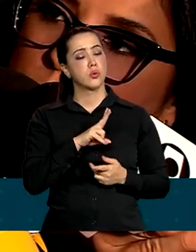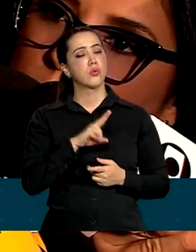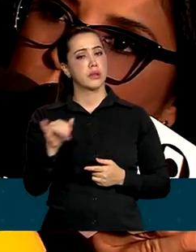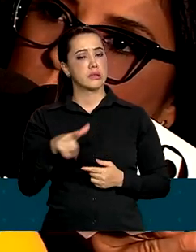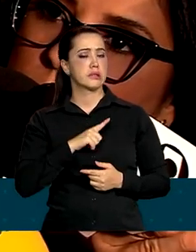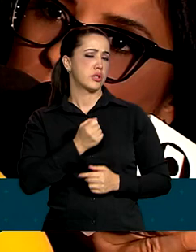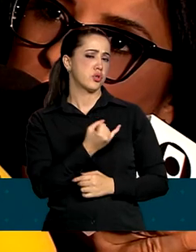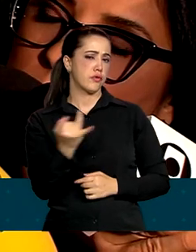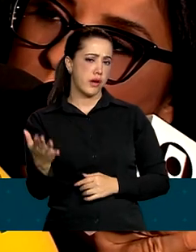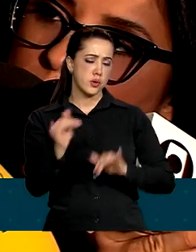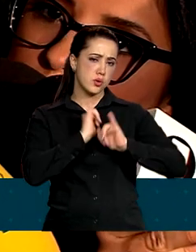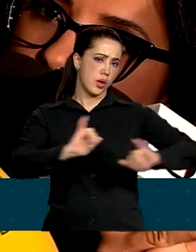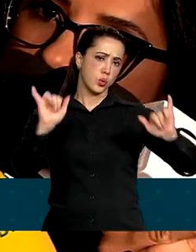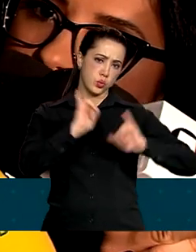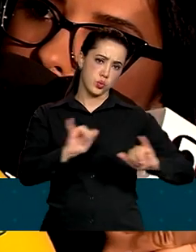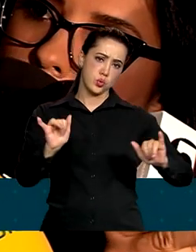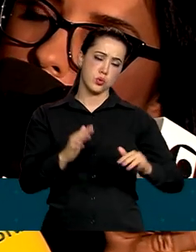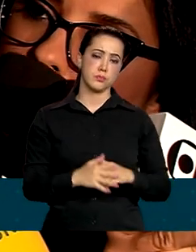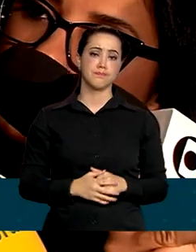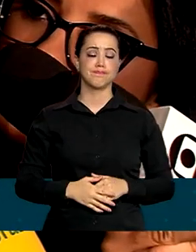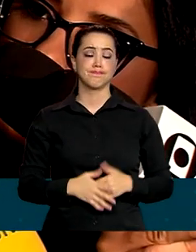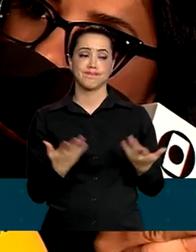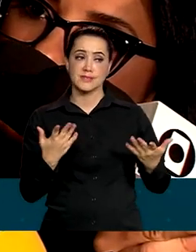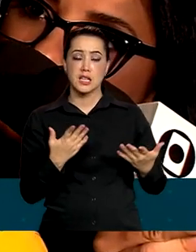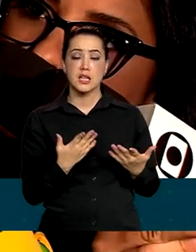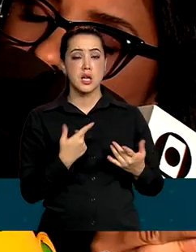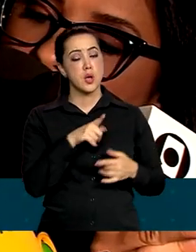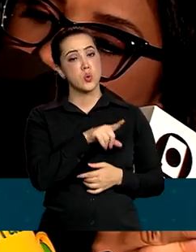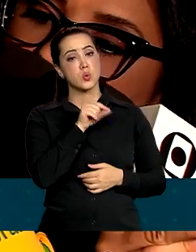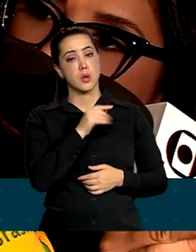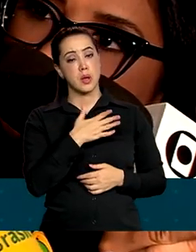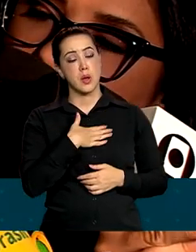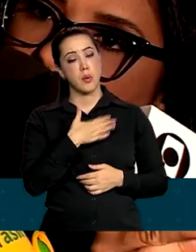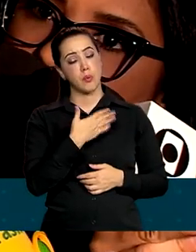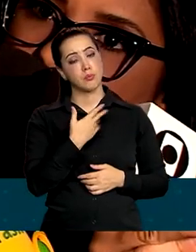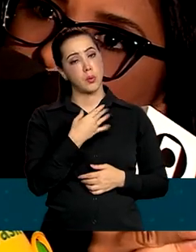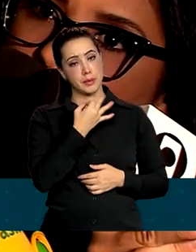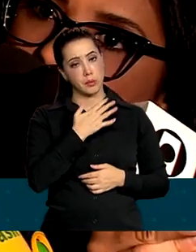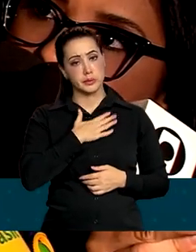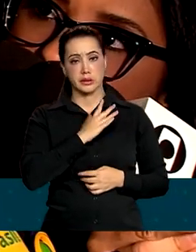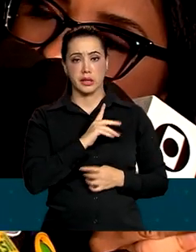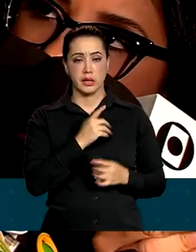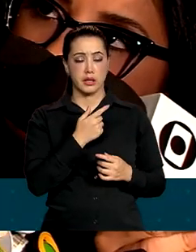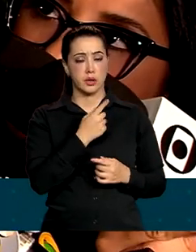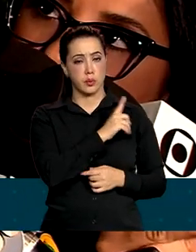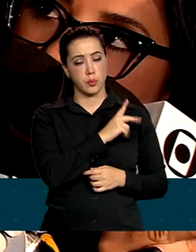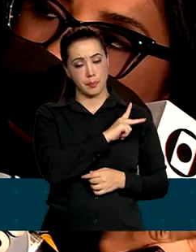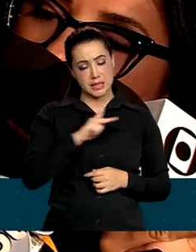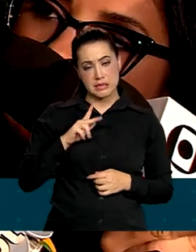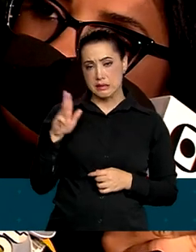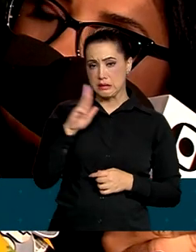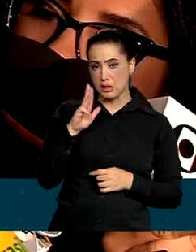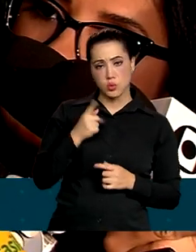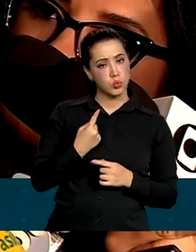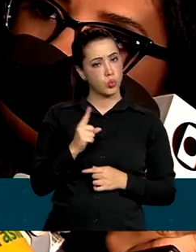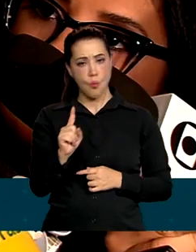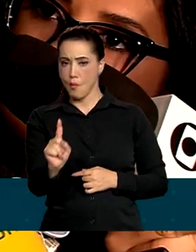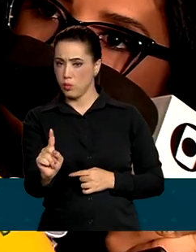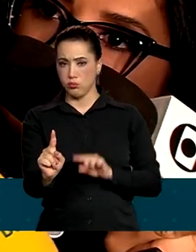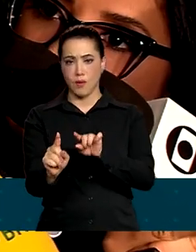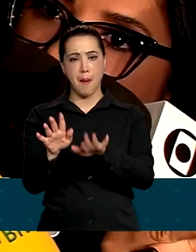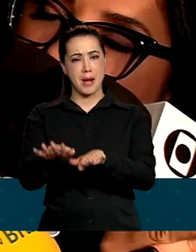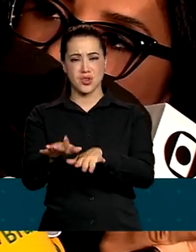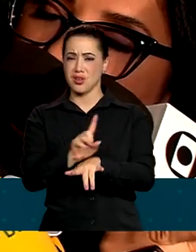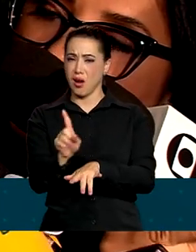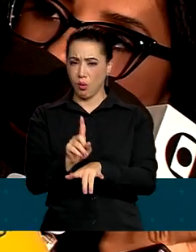dos municípios. Vou defender que o presidente não compareça presencialmente à marcha, mas vamos ver se é possível, de acordo com a sua